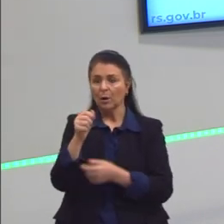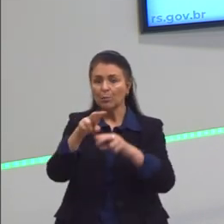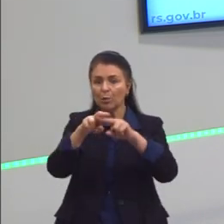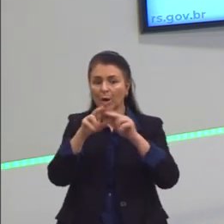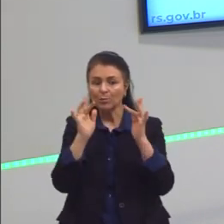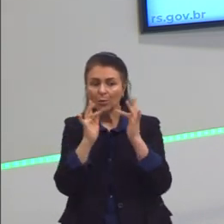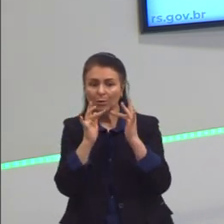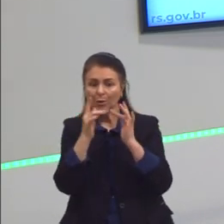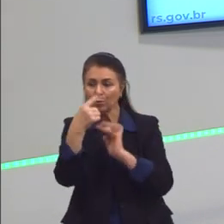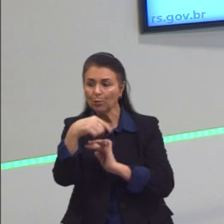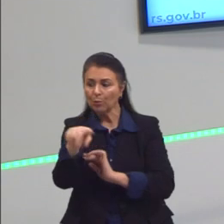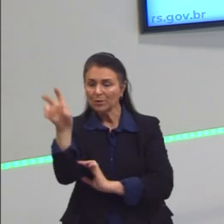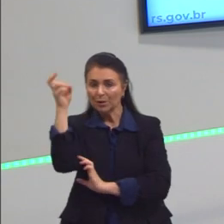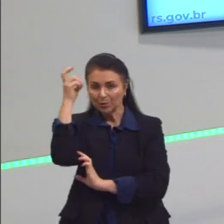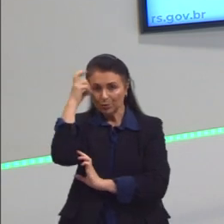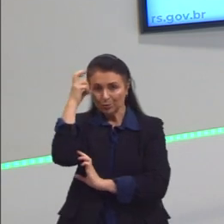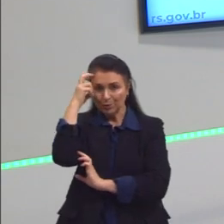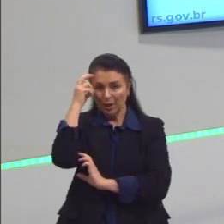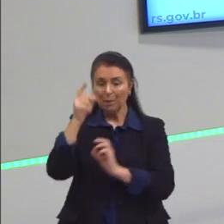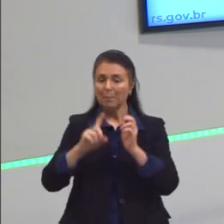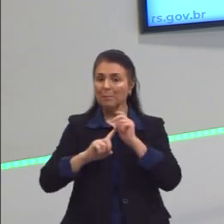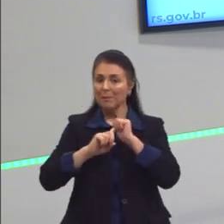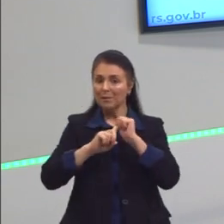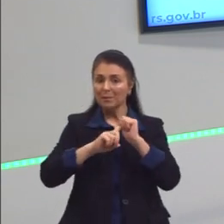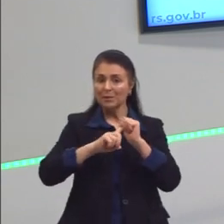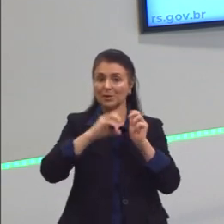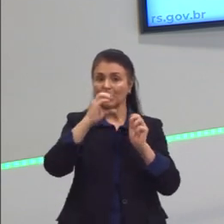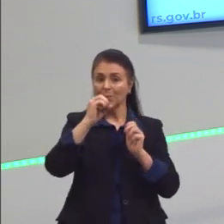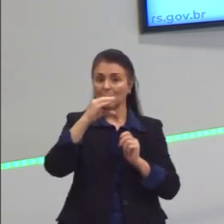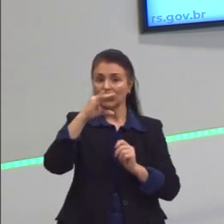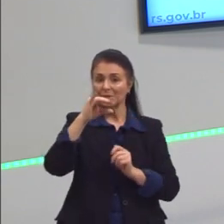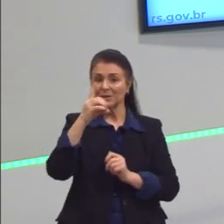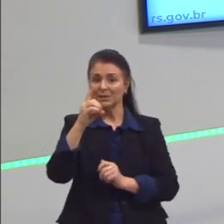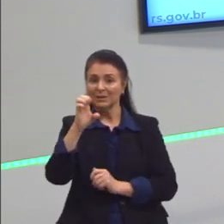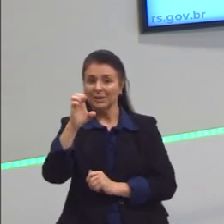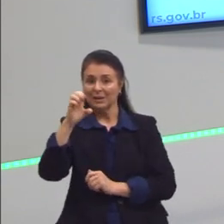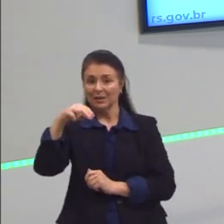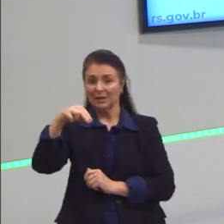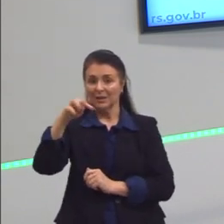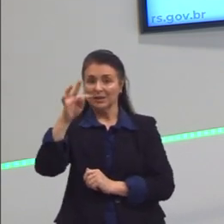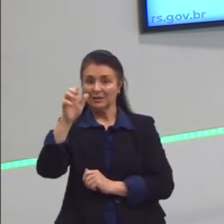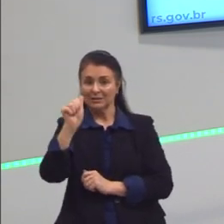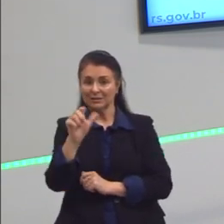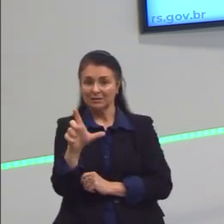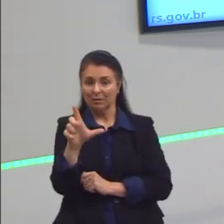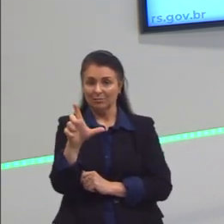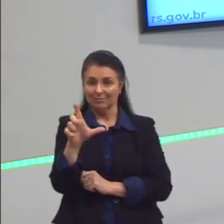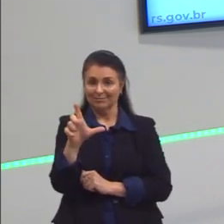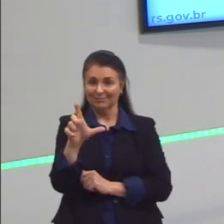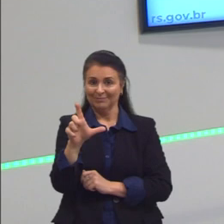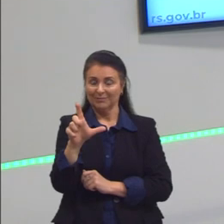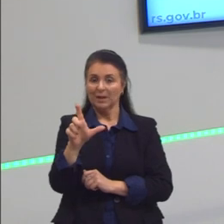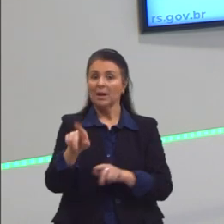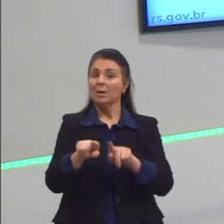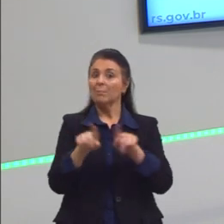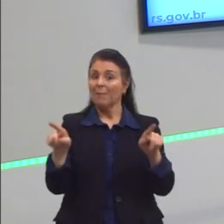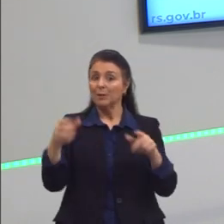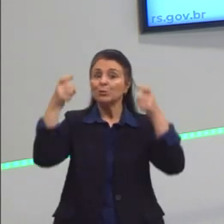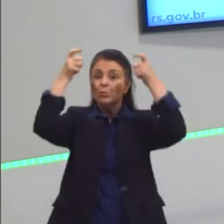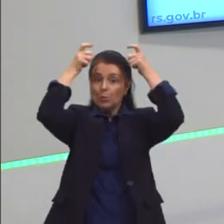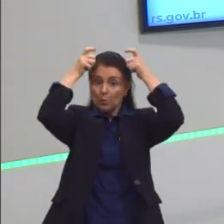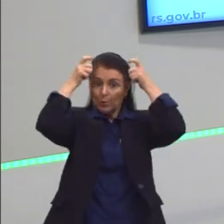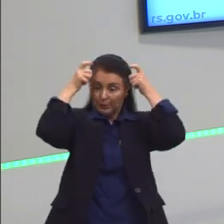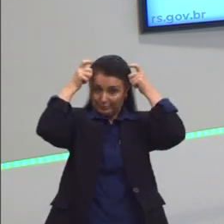ocidentais que vêm com Alexandre o Grande na Macedônia. E, a partir desse momento, mas o Alexandre o Grande também,